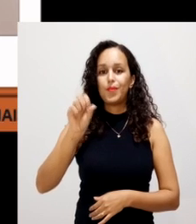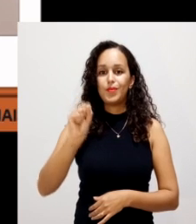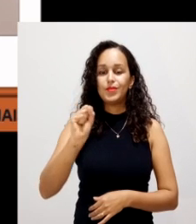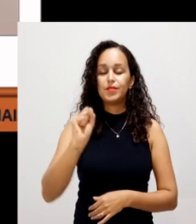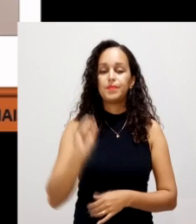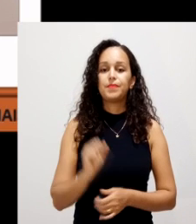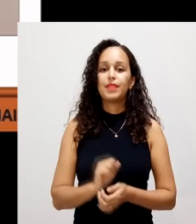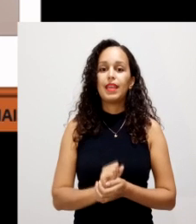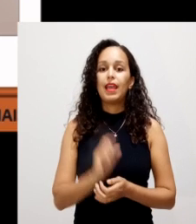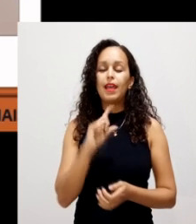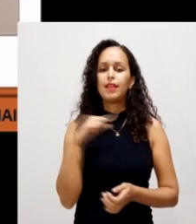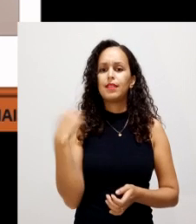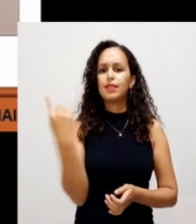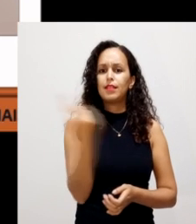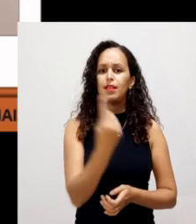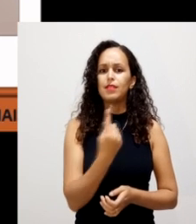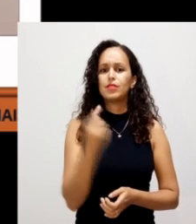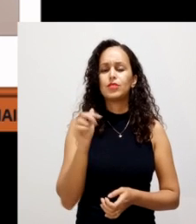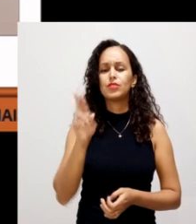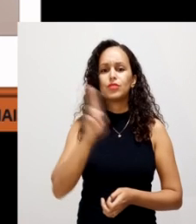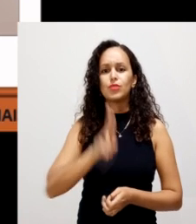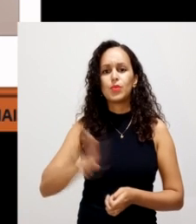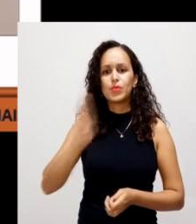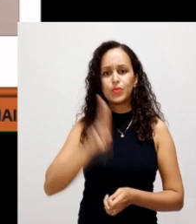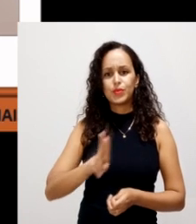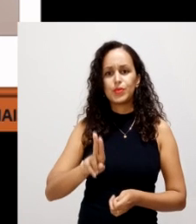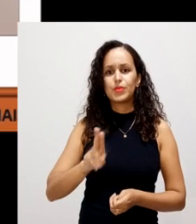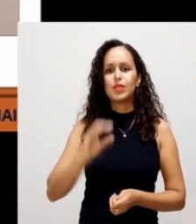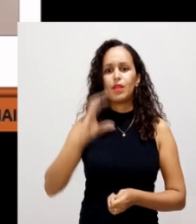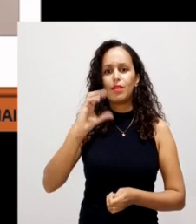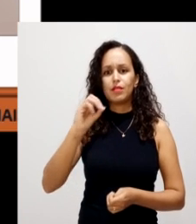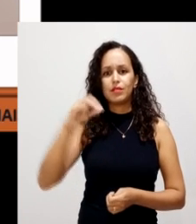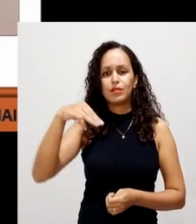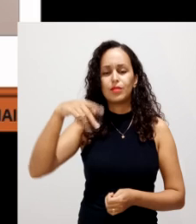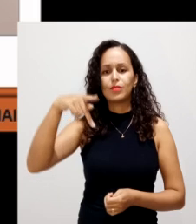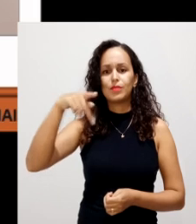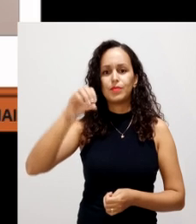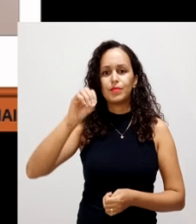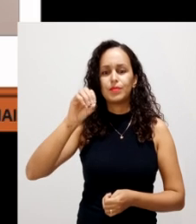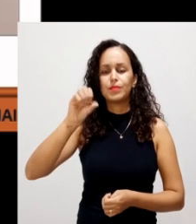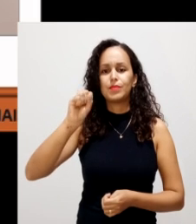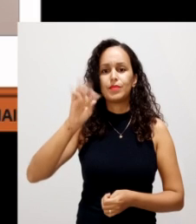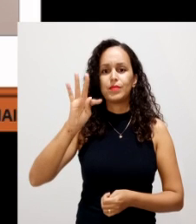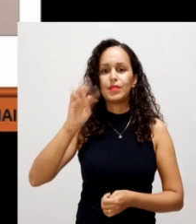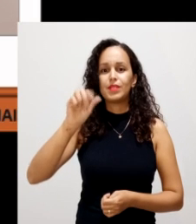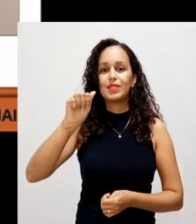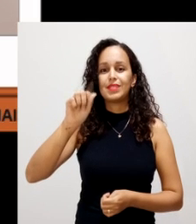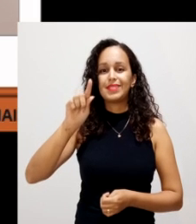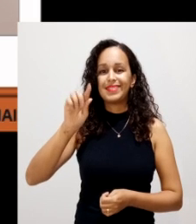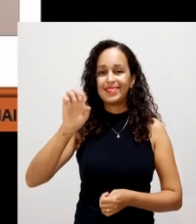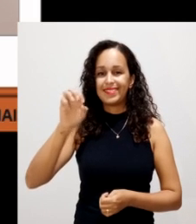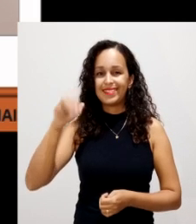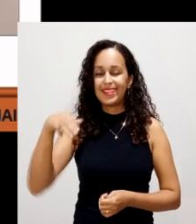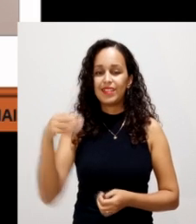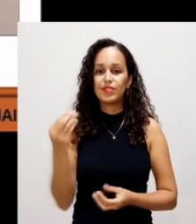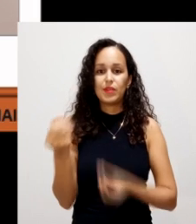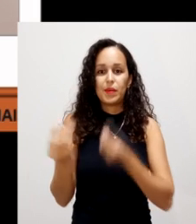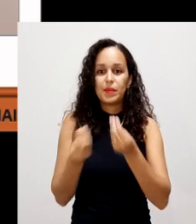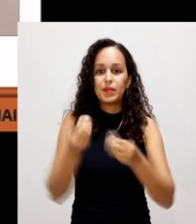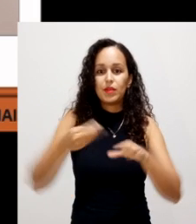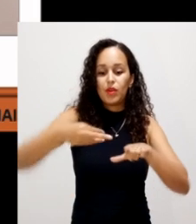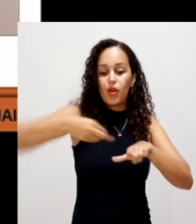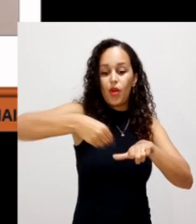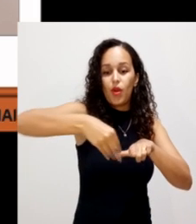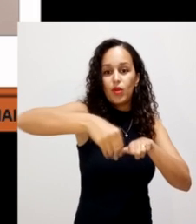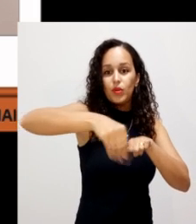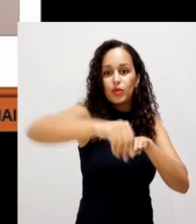E a gente usa a compostagem para nós obtermos o húmus e aumentar, quando colocarmos sobre